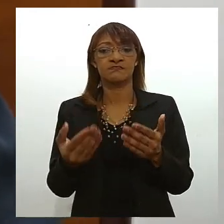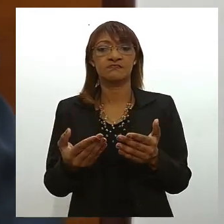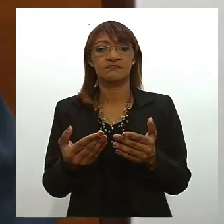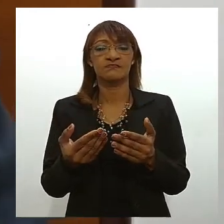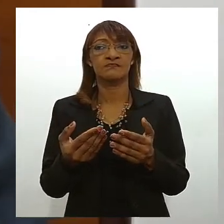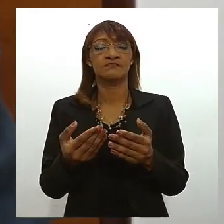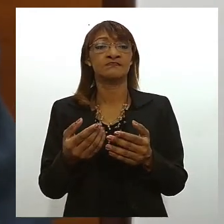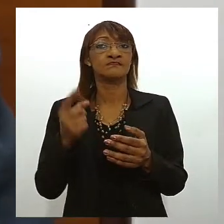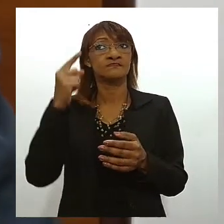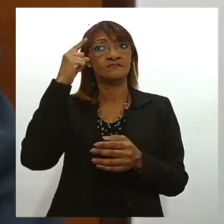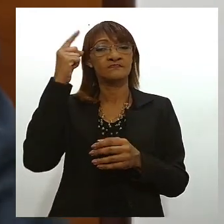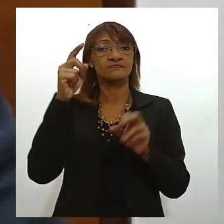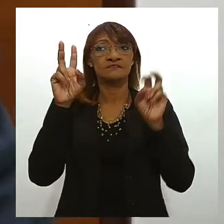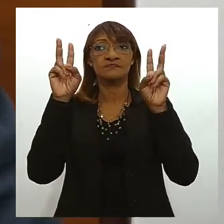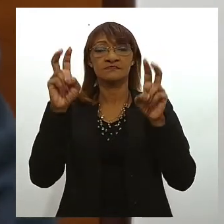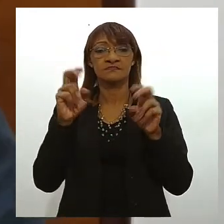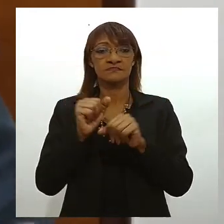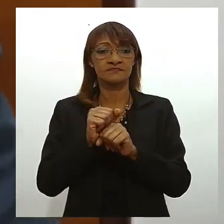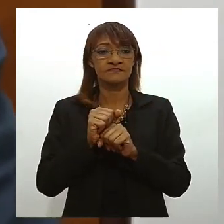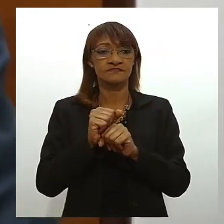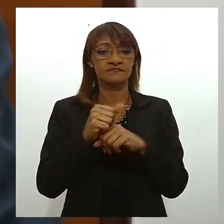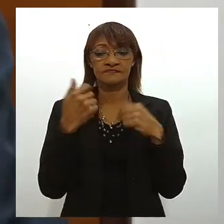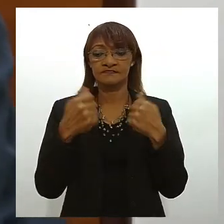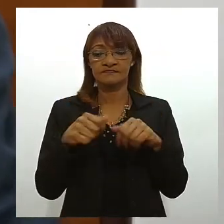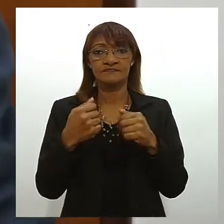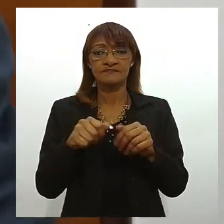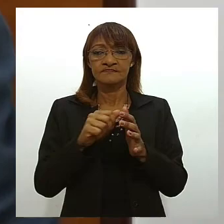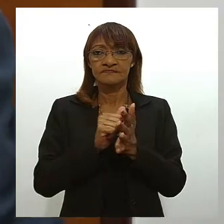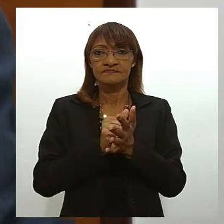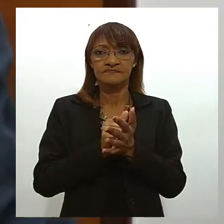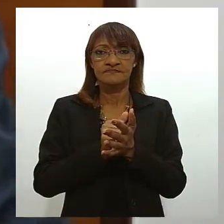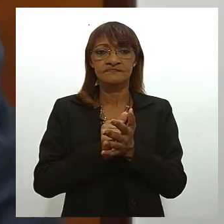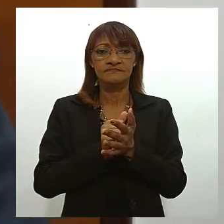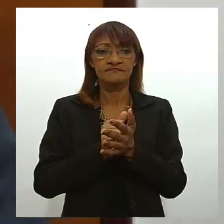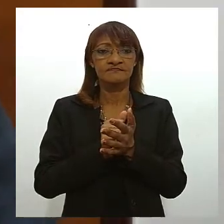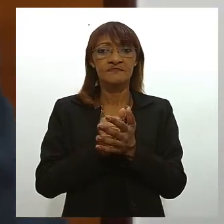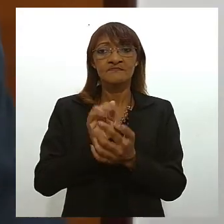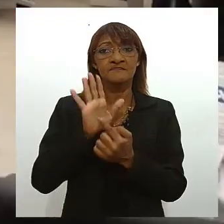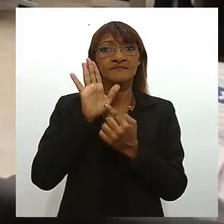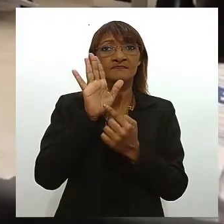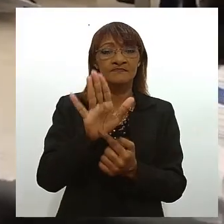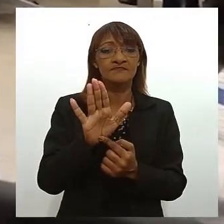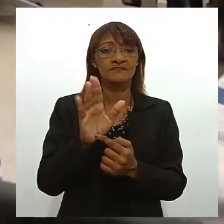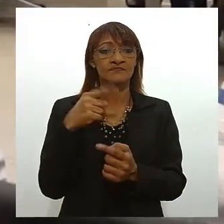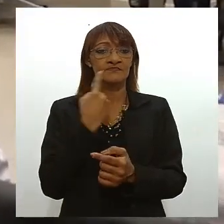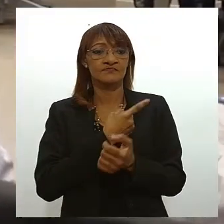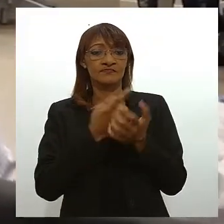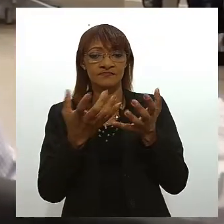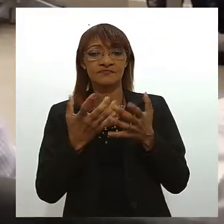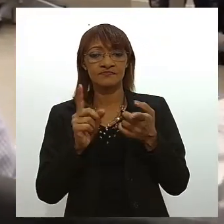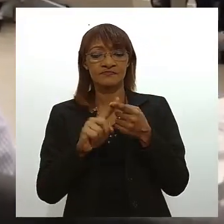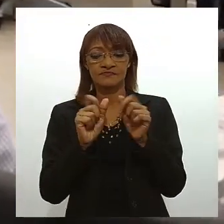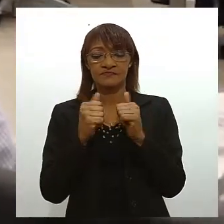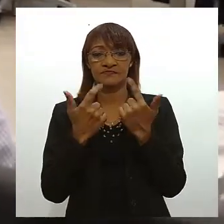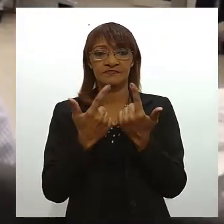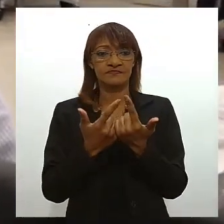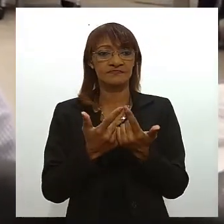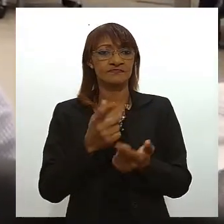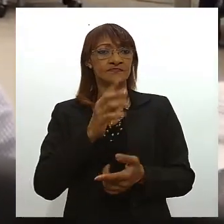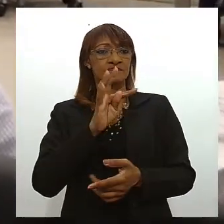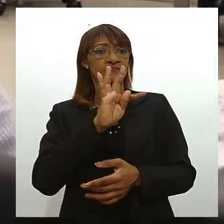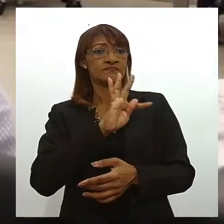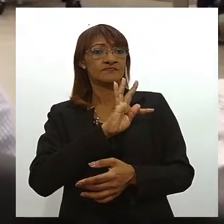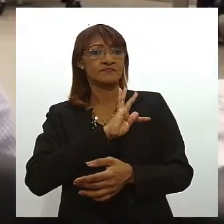criar um termo de referência para nortear o que nós queríamos e o que a casa queria os técnicos foram fundo na